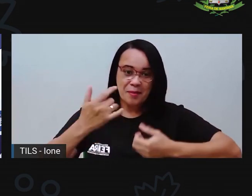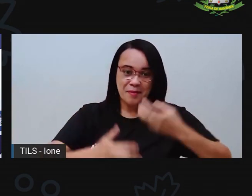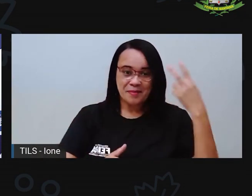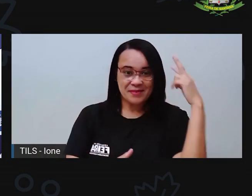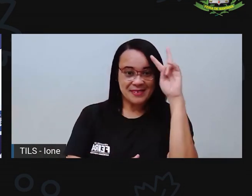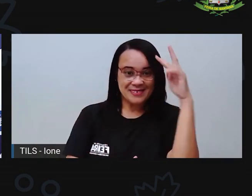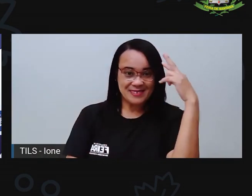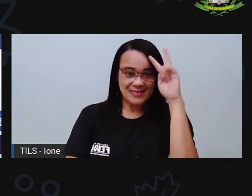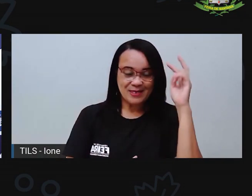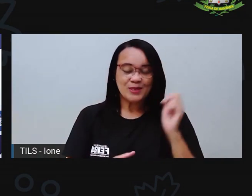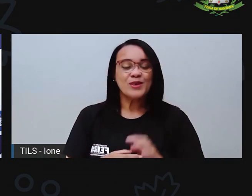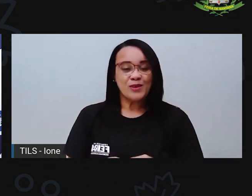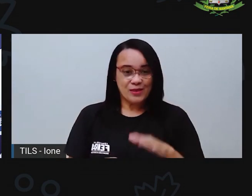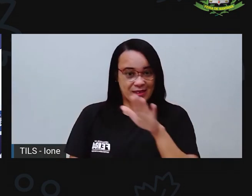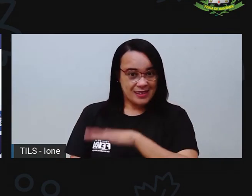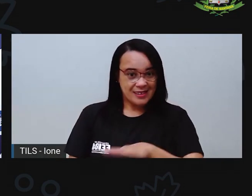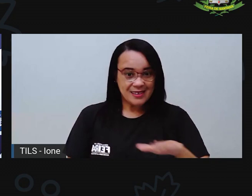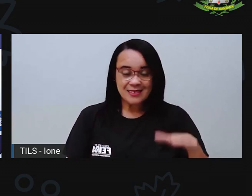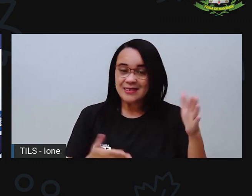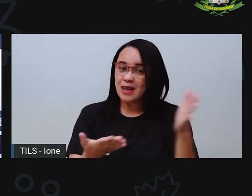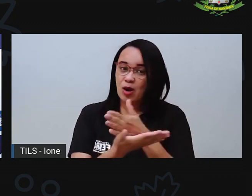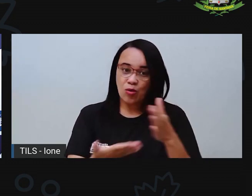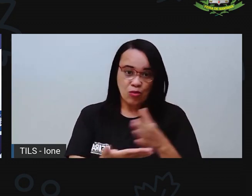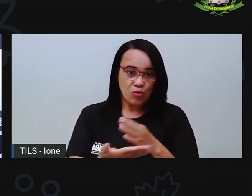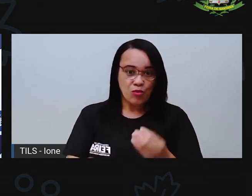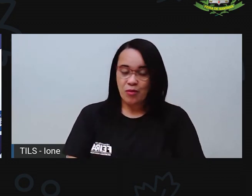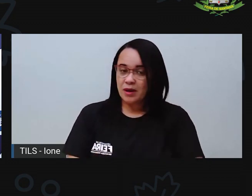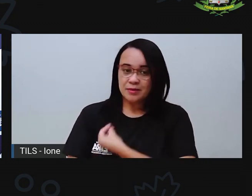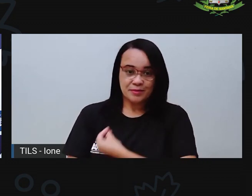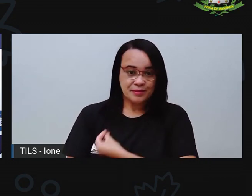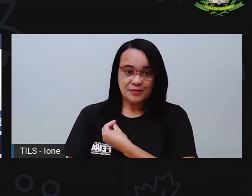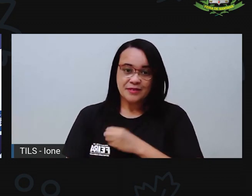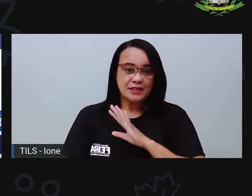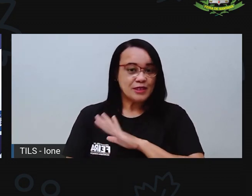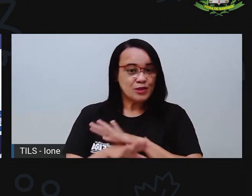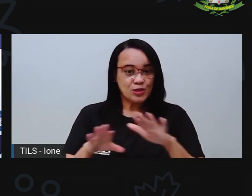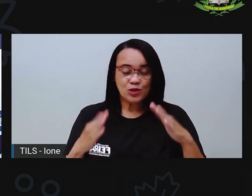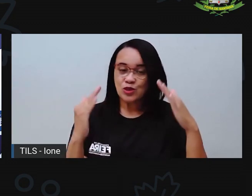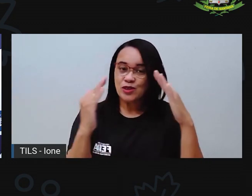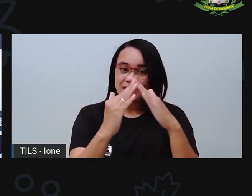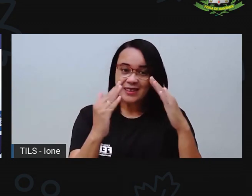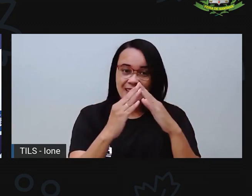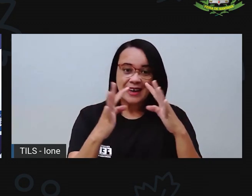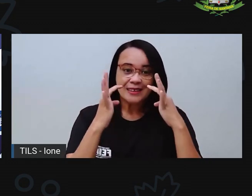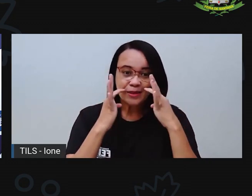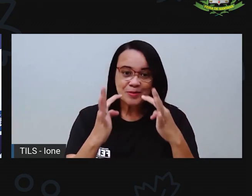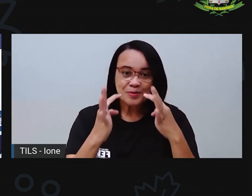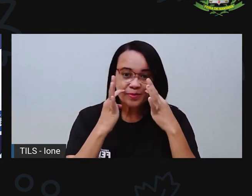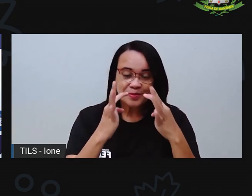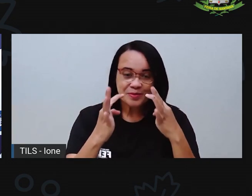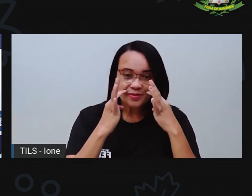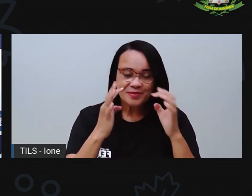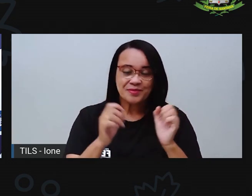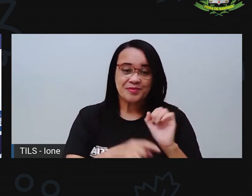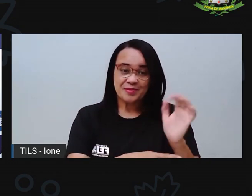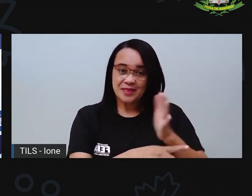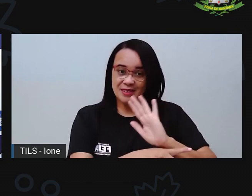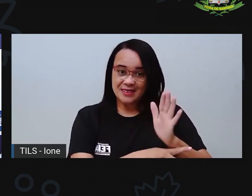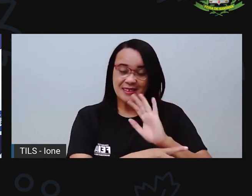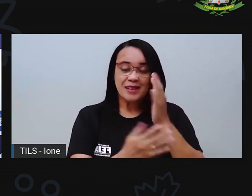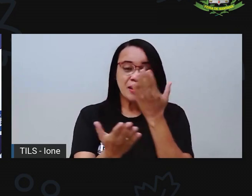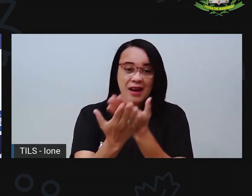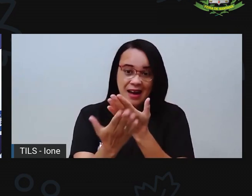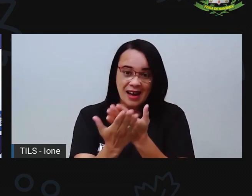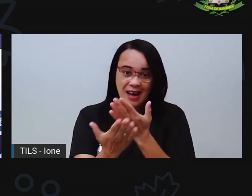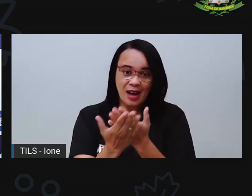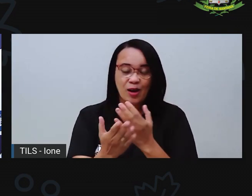estão indo para a escola ainda presencialmente, que estão só aqui assistindo nossas aulas, então a Pró sempre traz uma leitura que é para vocês se